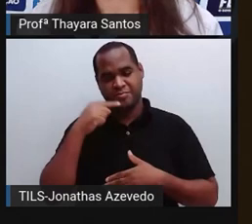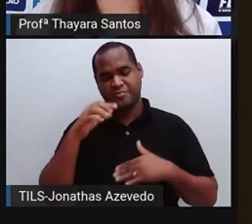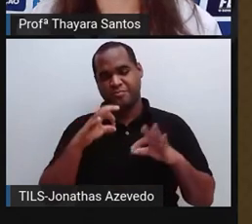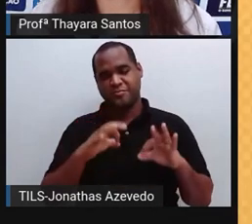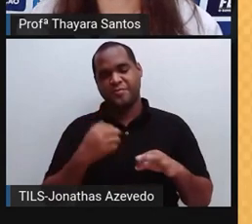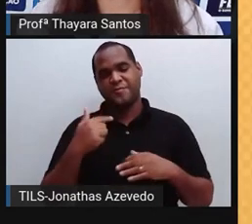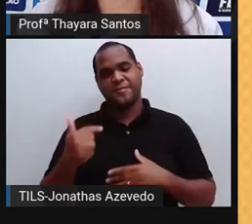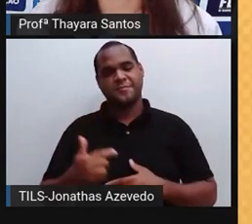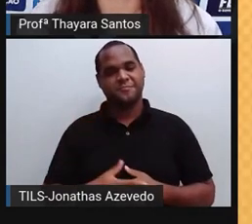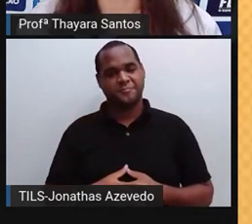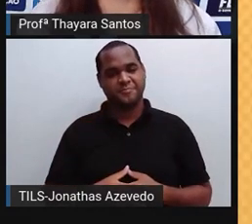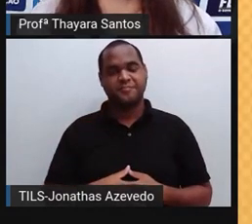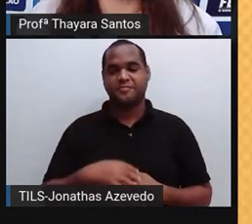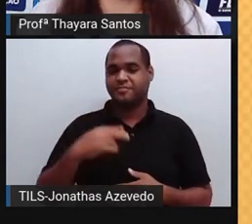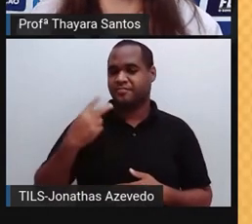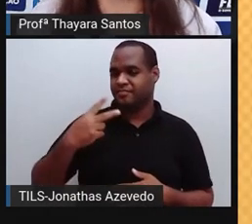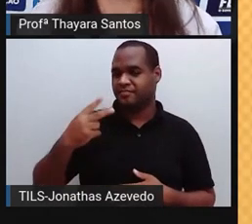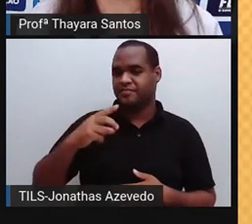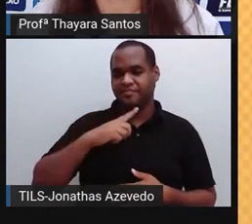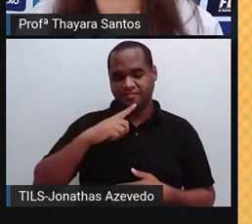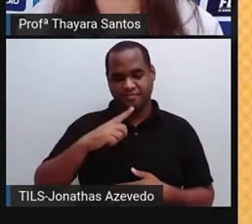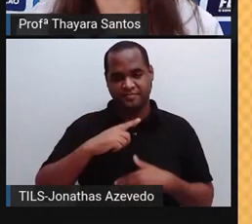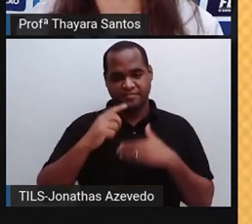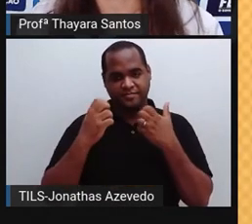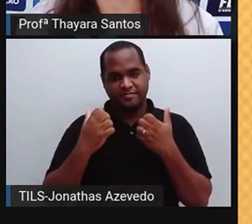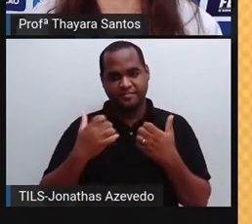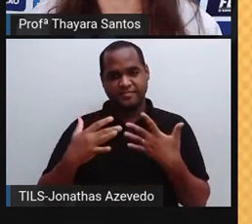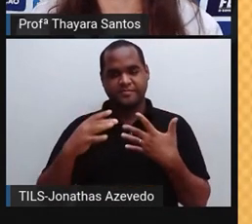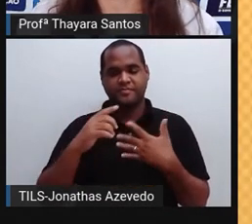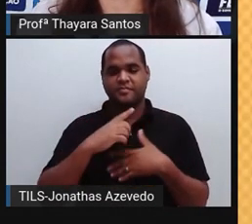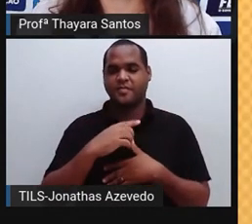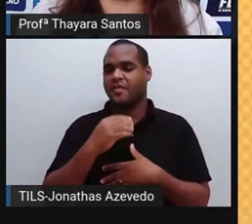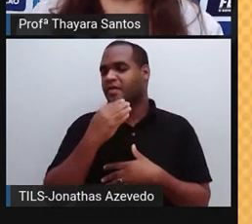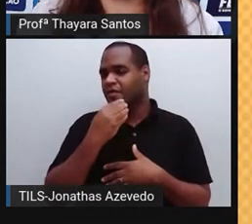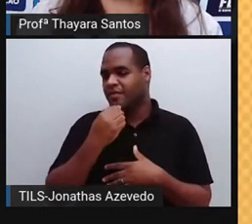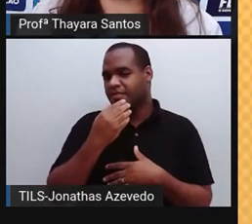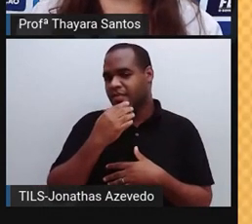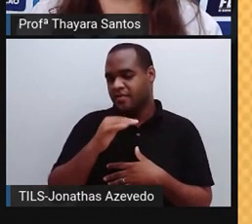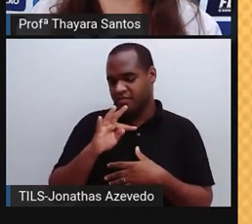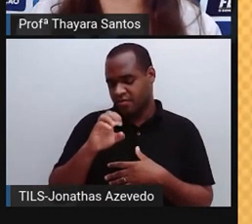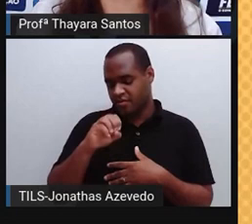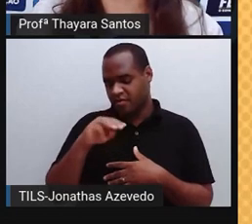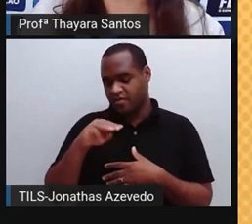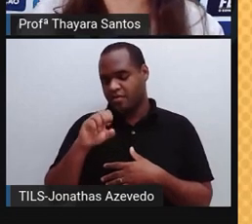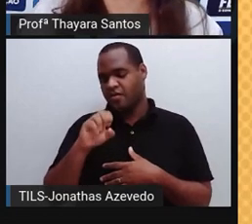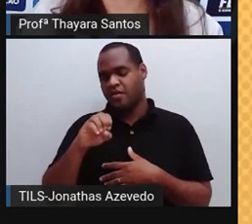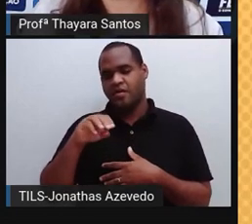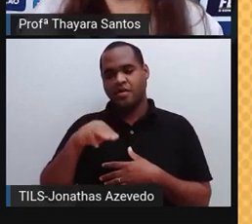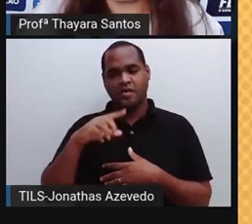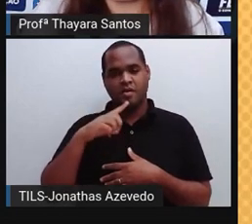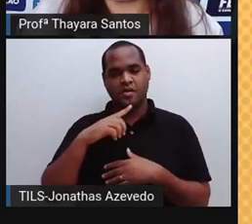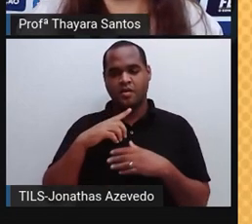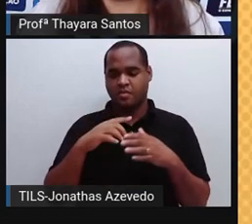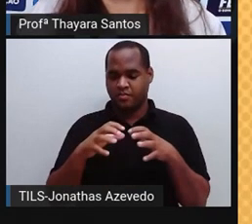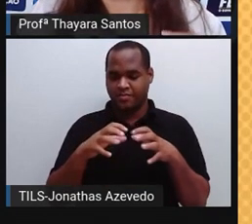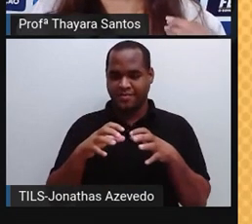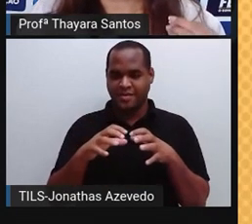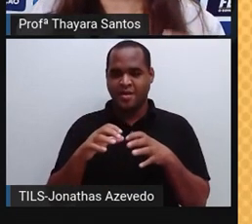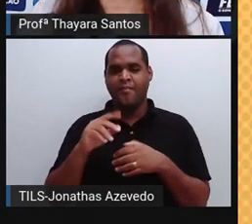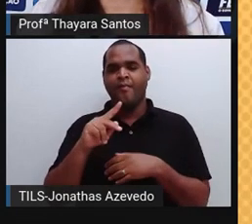O segundo modelo atômico que a gente viu foi o modelo atômico de Thomson, que é o modelo do pudim de passas.